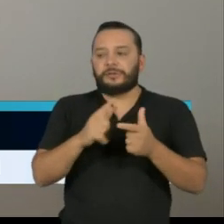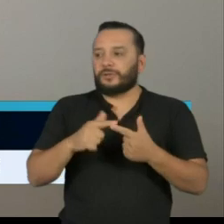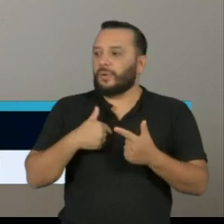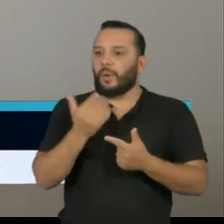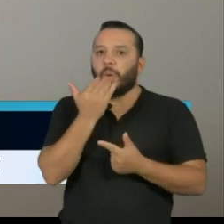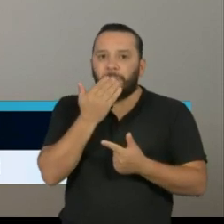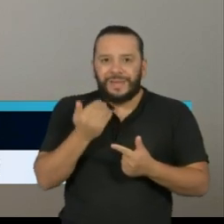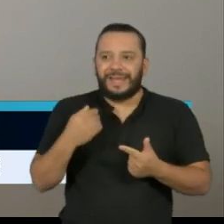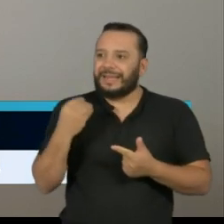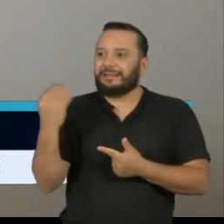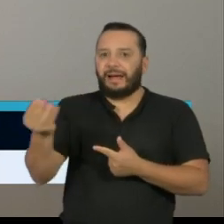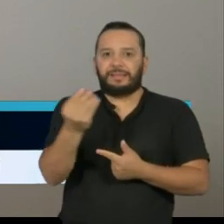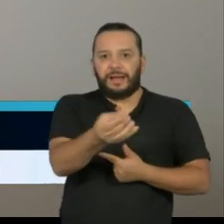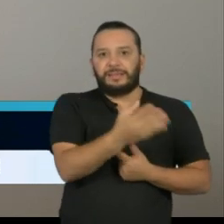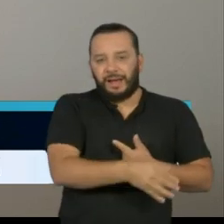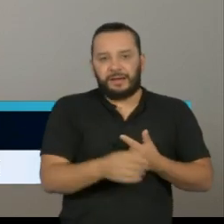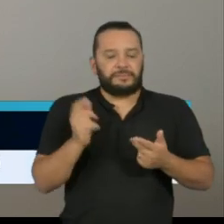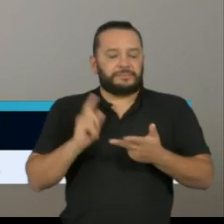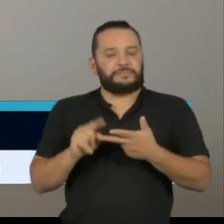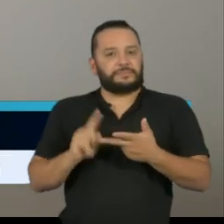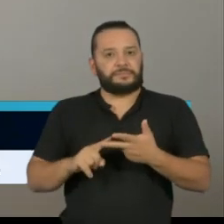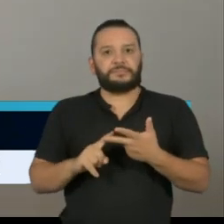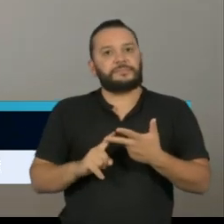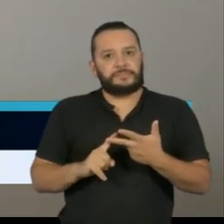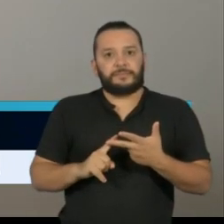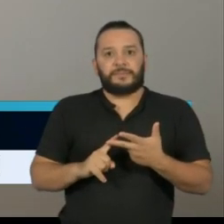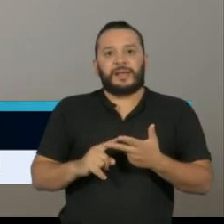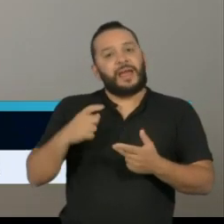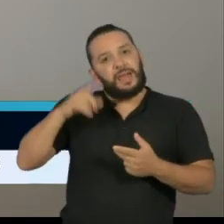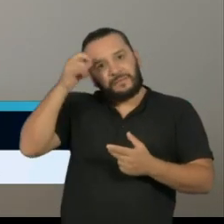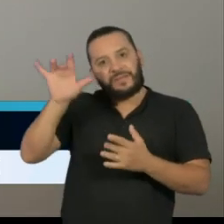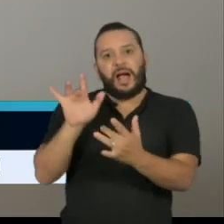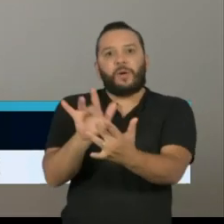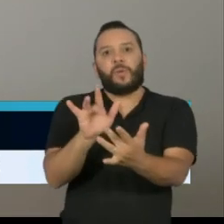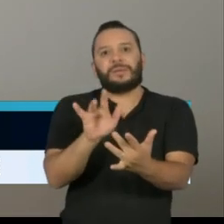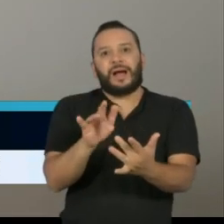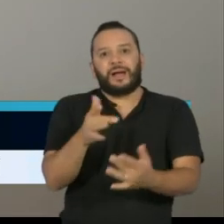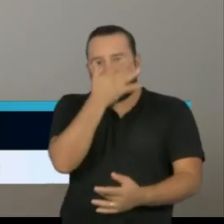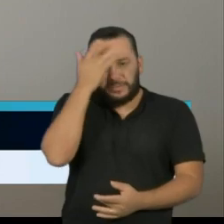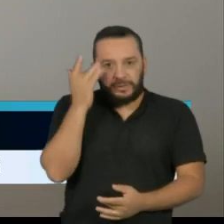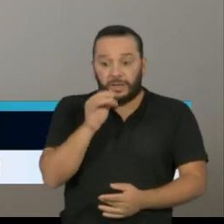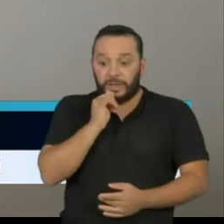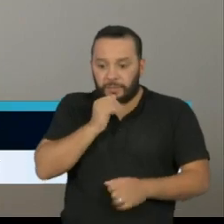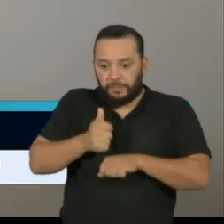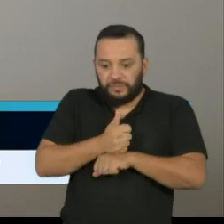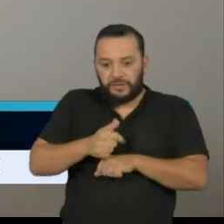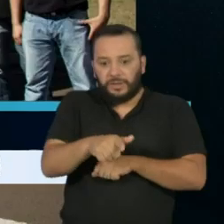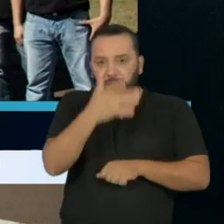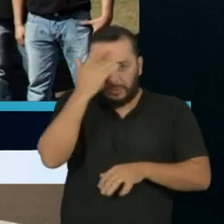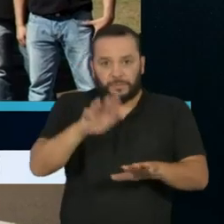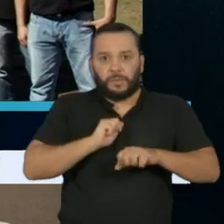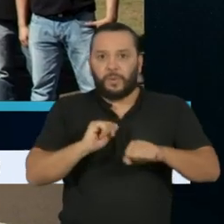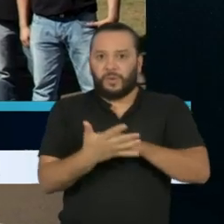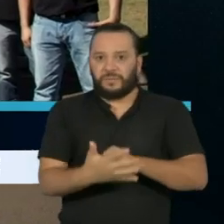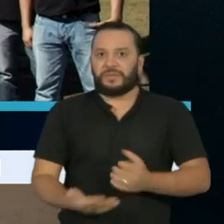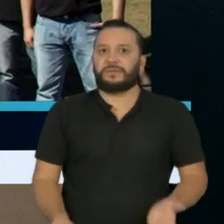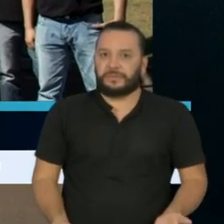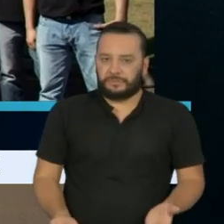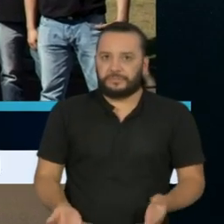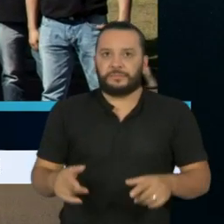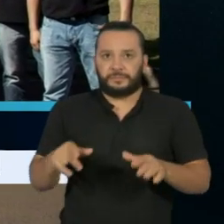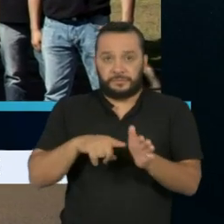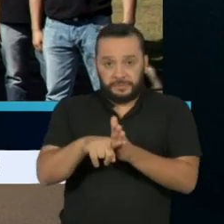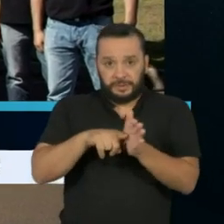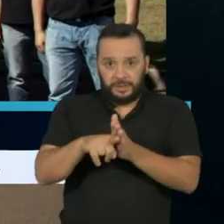autônoma e, também, com isso, diminuir o contato entre esses profissionais e pessoas que estão com o coronavírus. Os pesquisadores